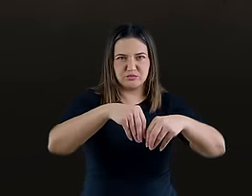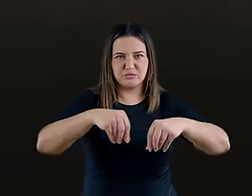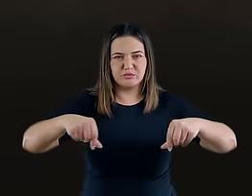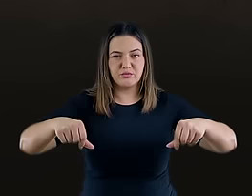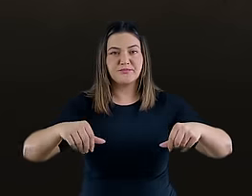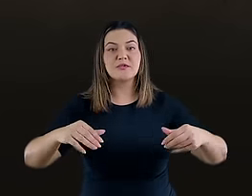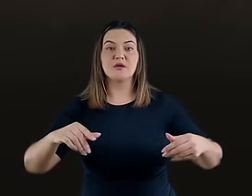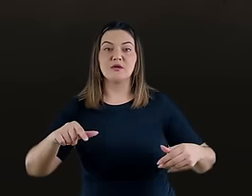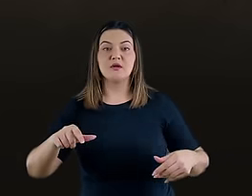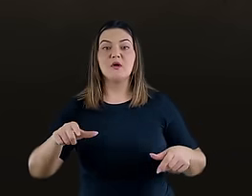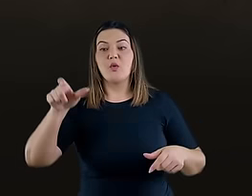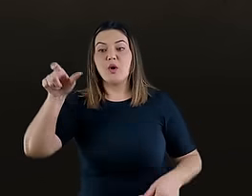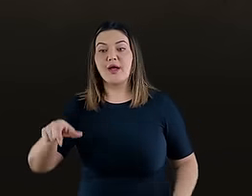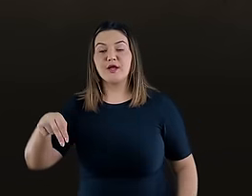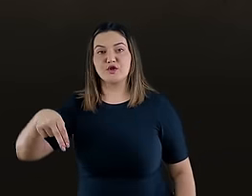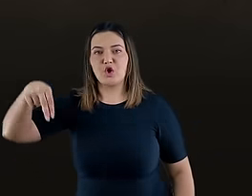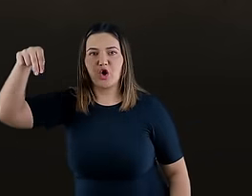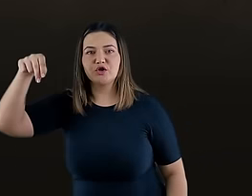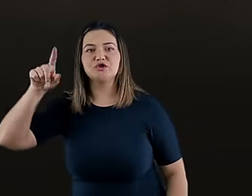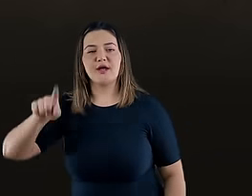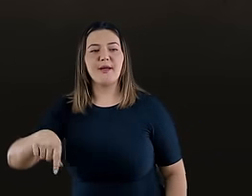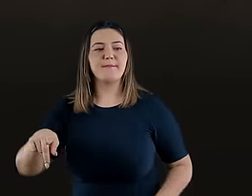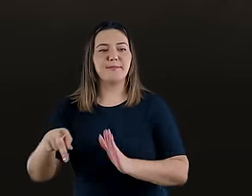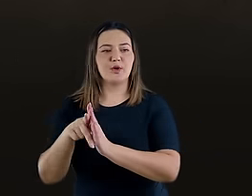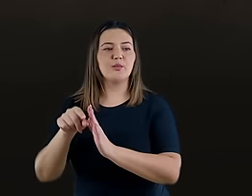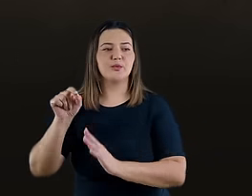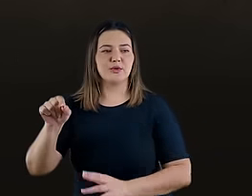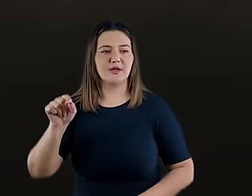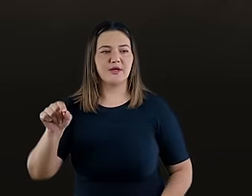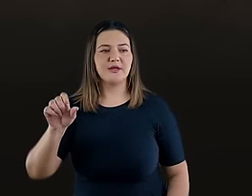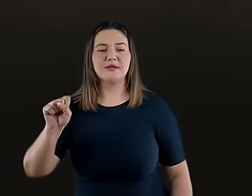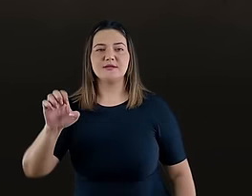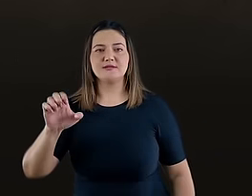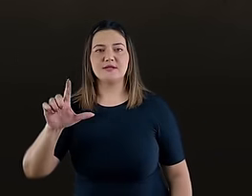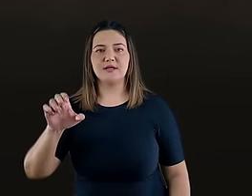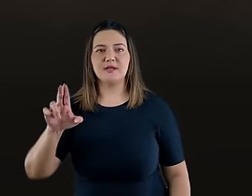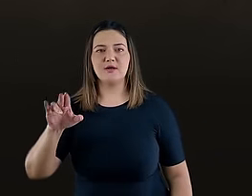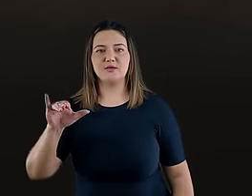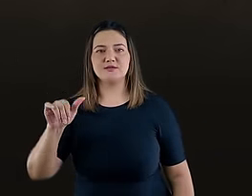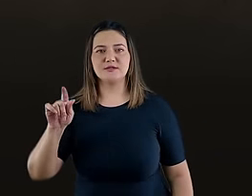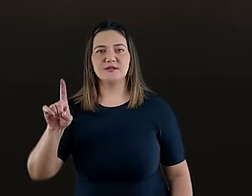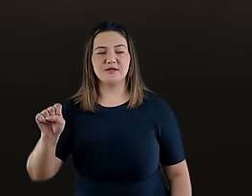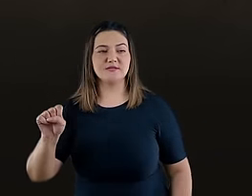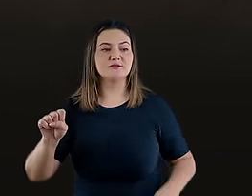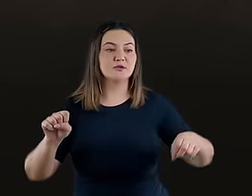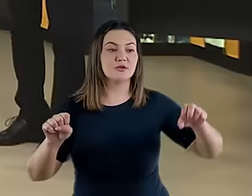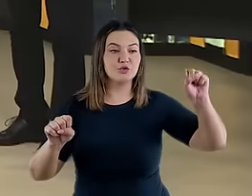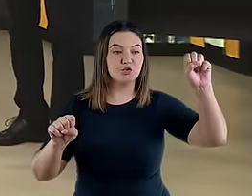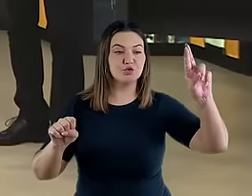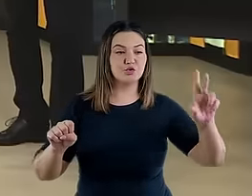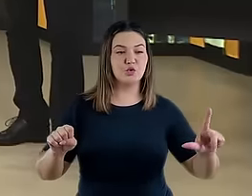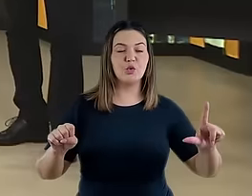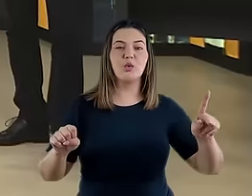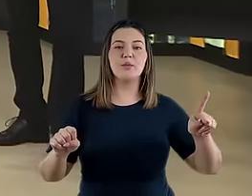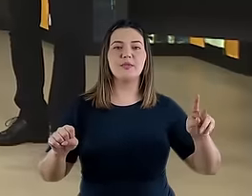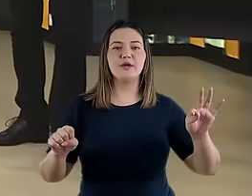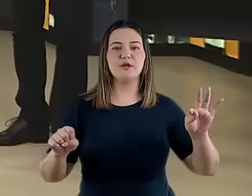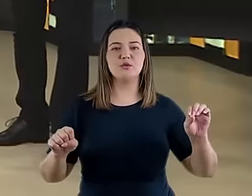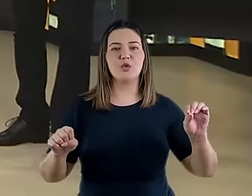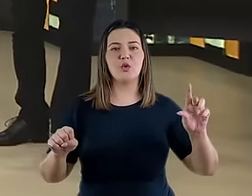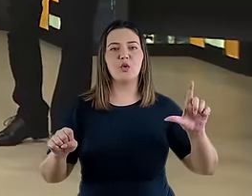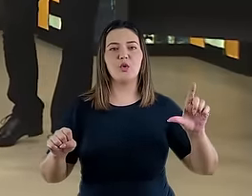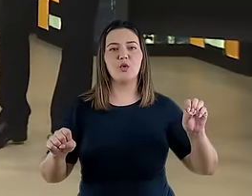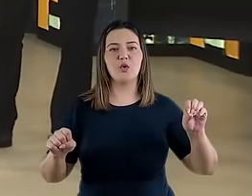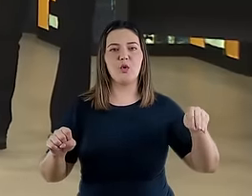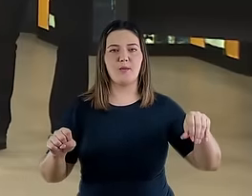reis do norte representam Seleucidas e os reis do sul, os governantes pitolomaicos. Bom, desde que os